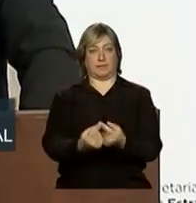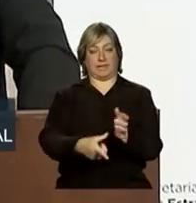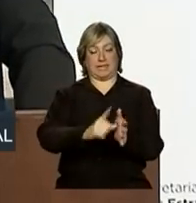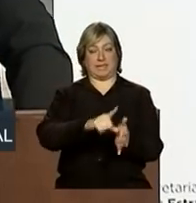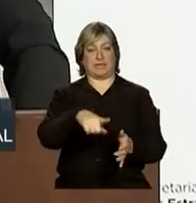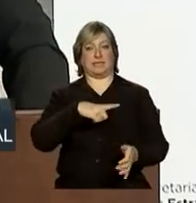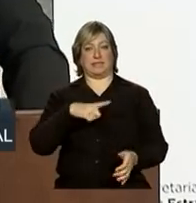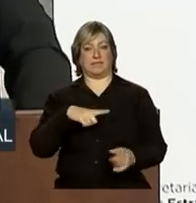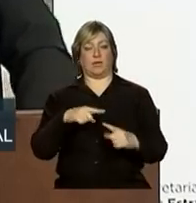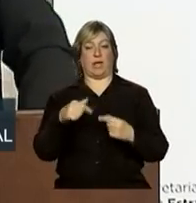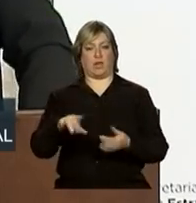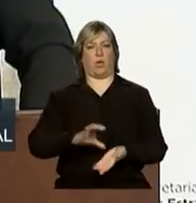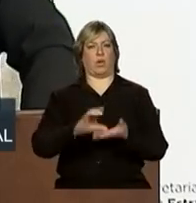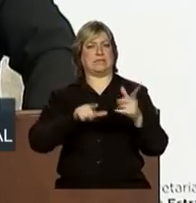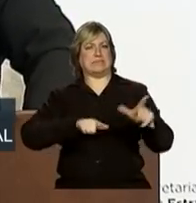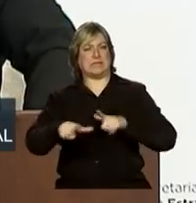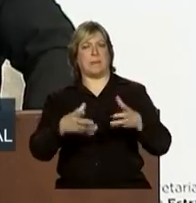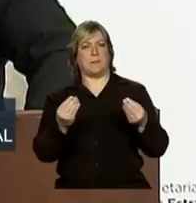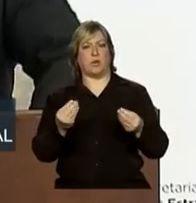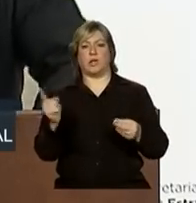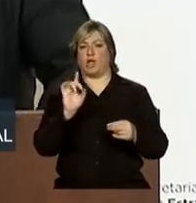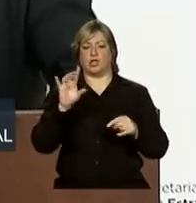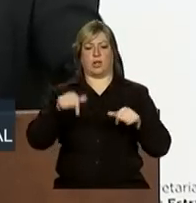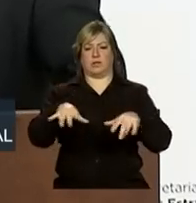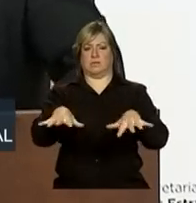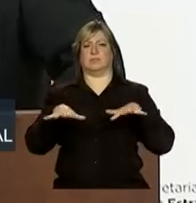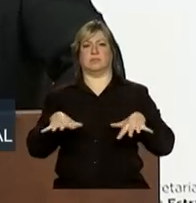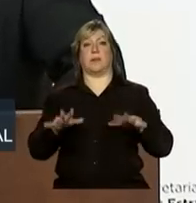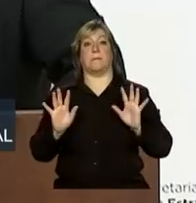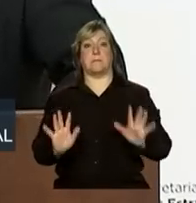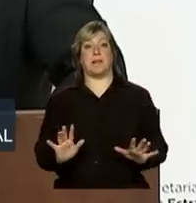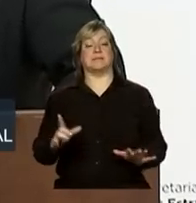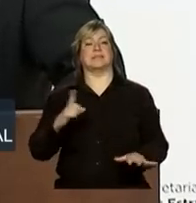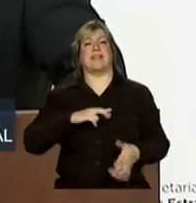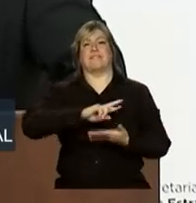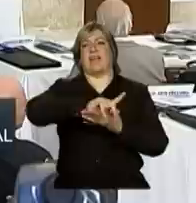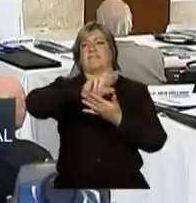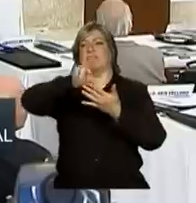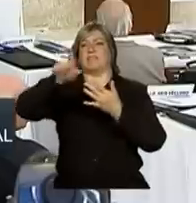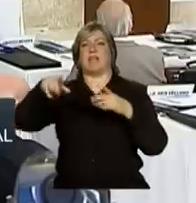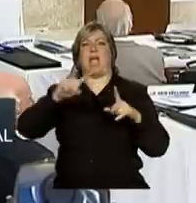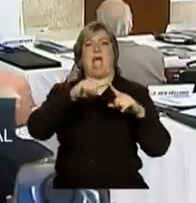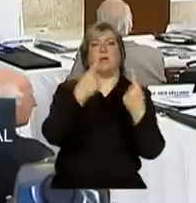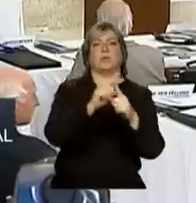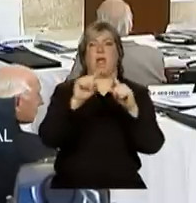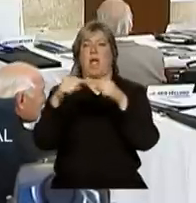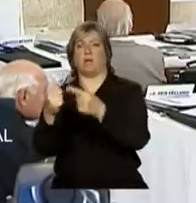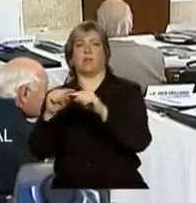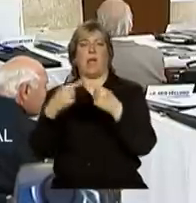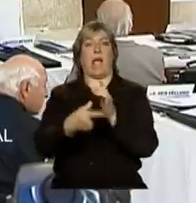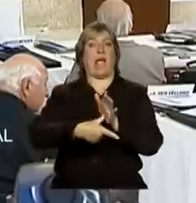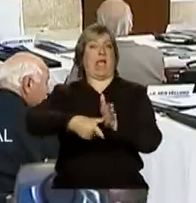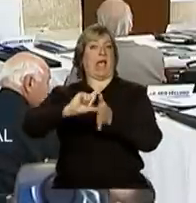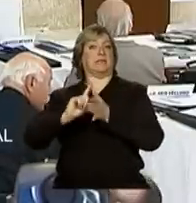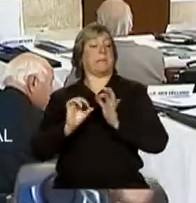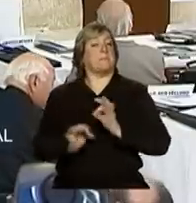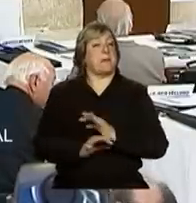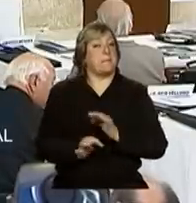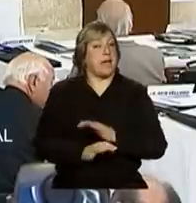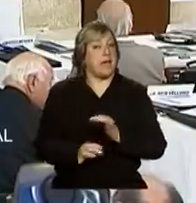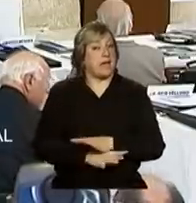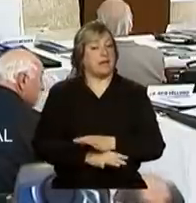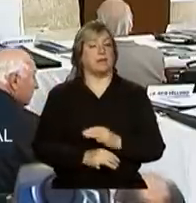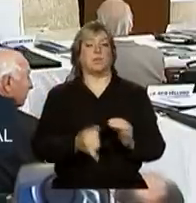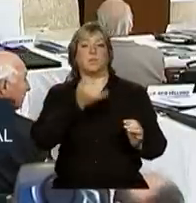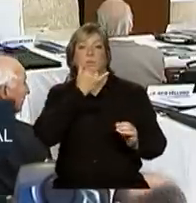porque este conselho trabalha muito, não só no pleno, mas são N reuniões que acontecem para a gente se preparar para este